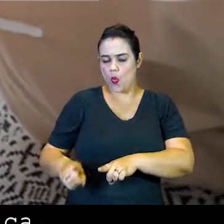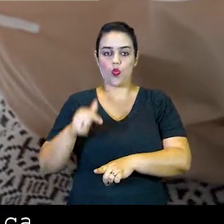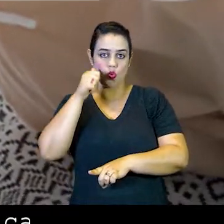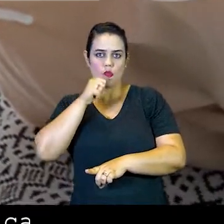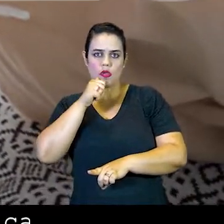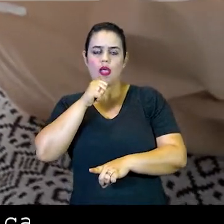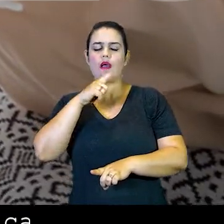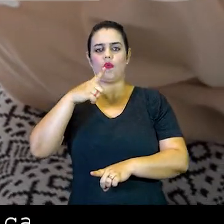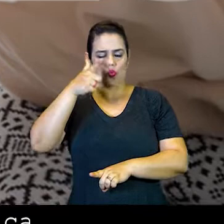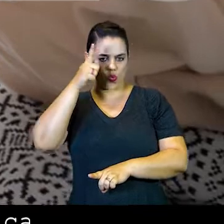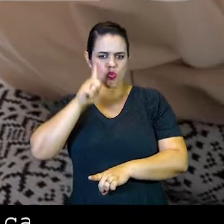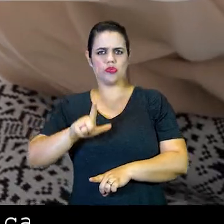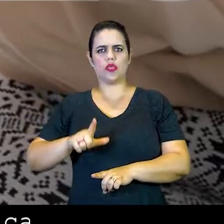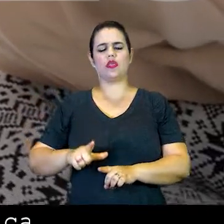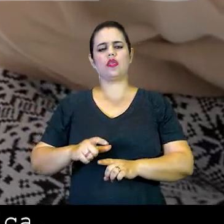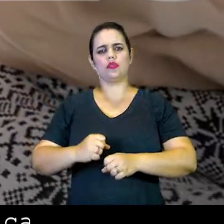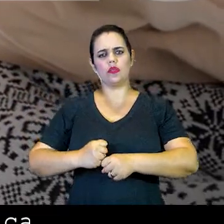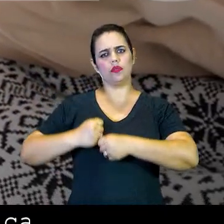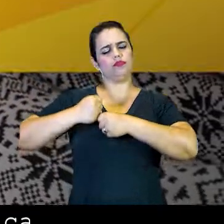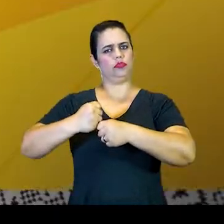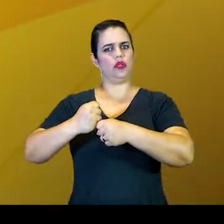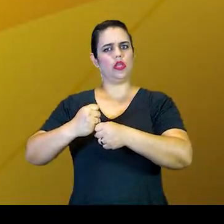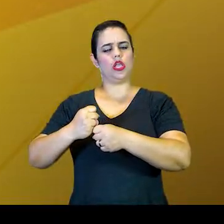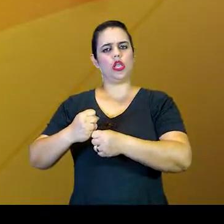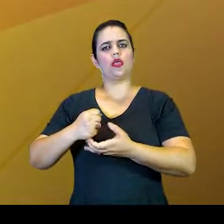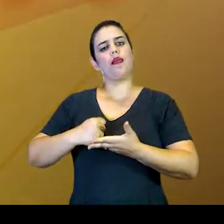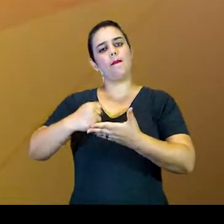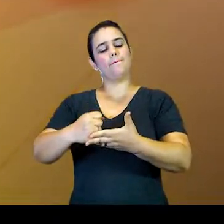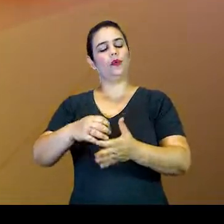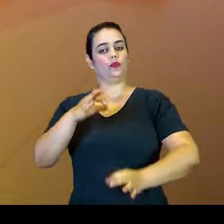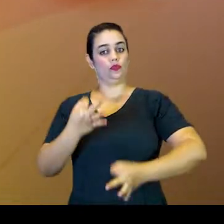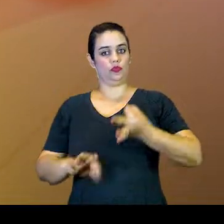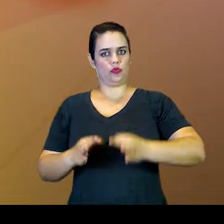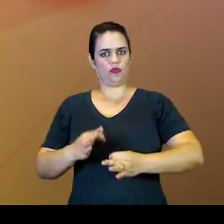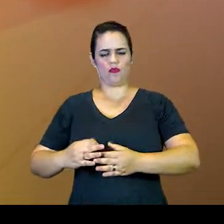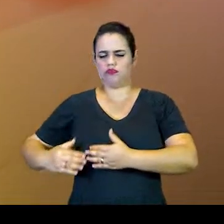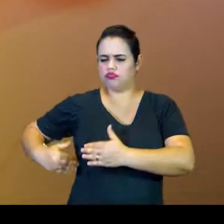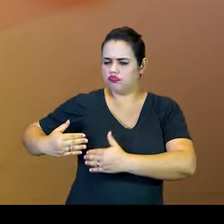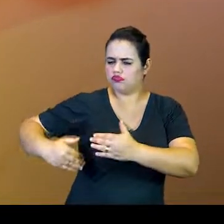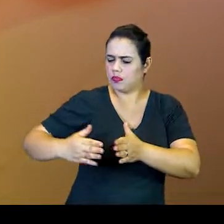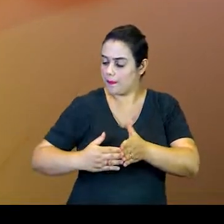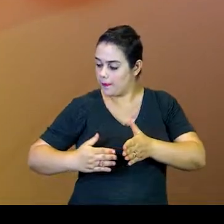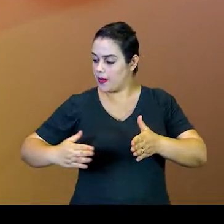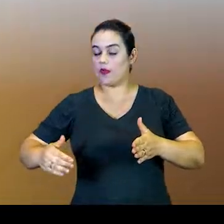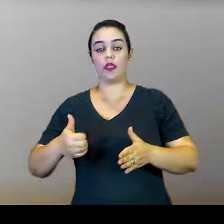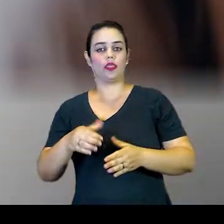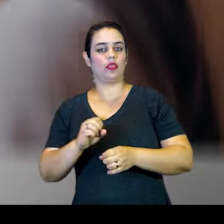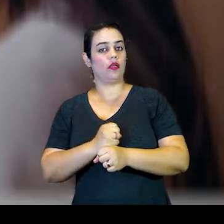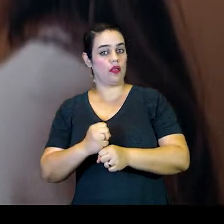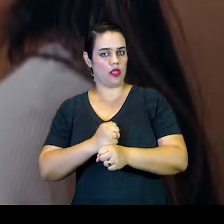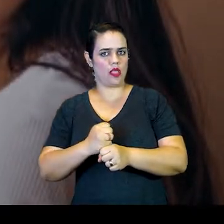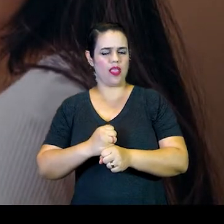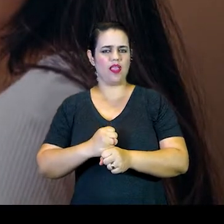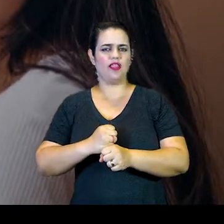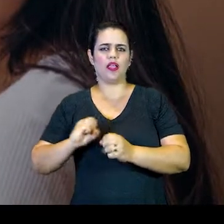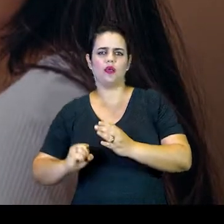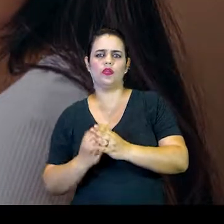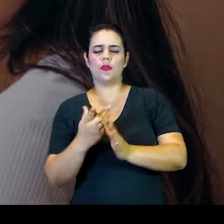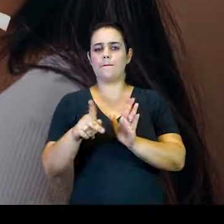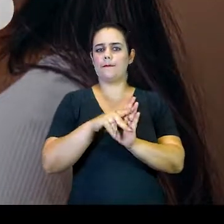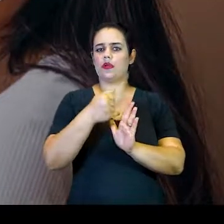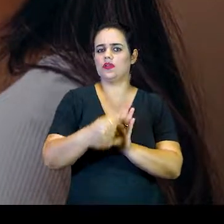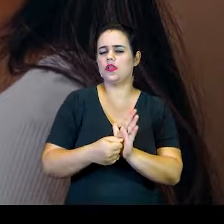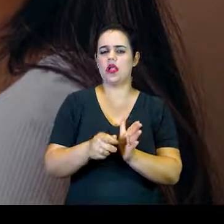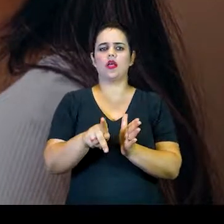com mais estrutura e apoio da justiça. Ao longo desse trabalho que soma há 10 anos, foram desenvolvidas ações e